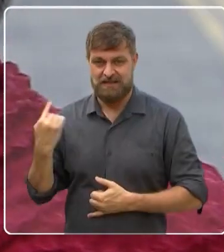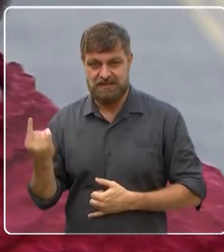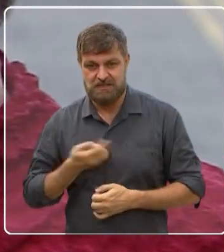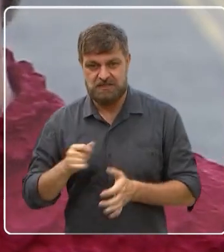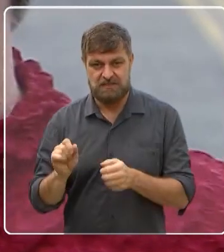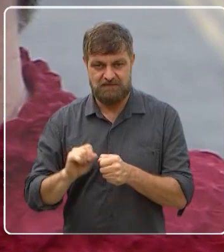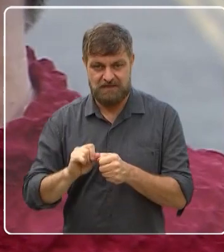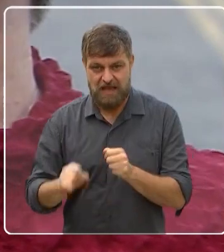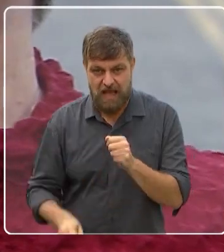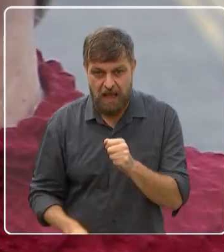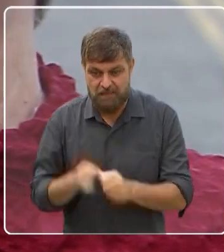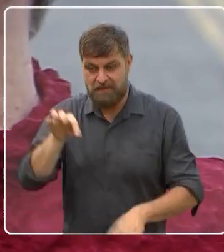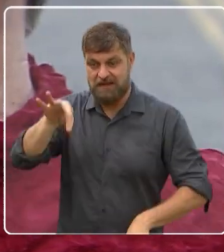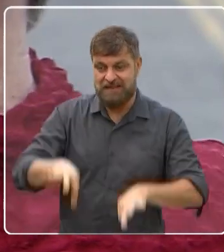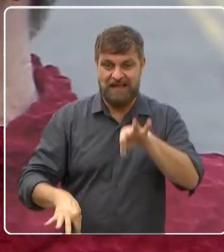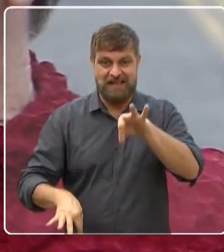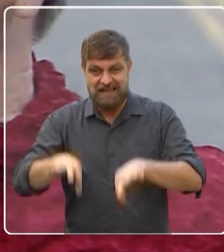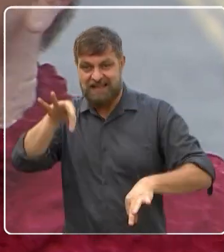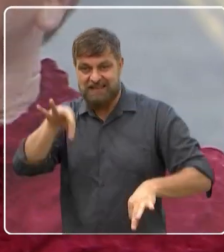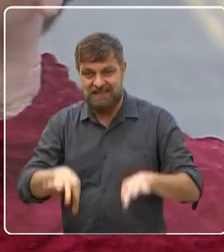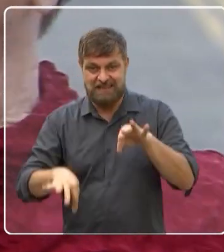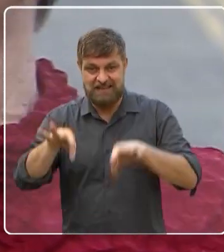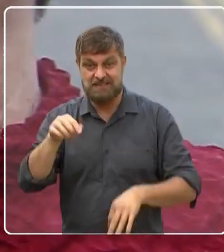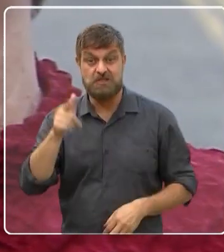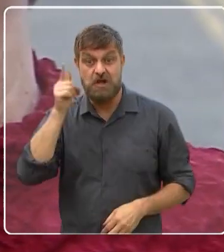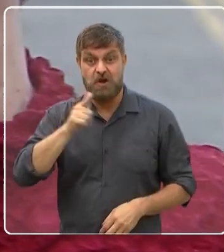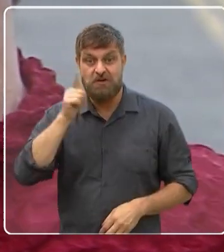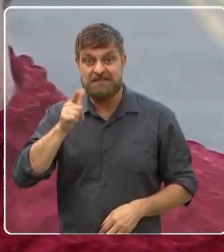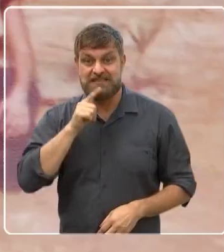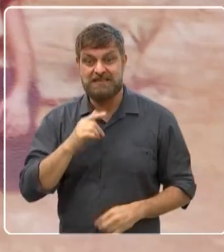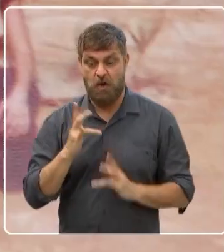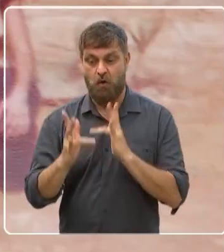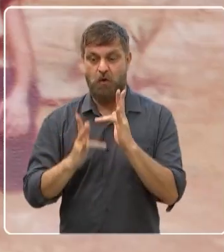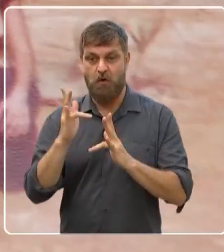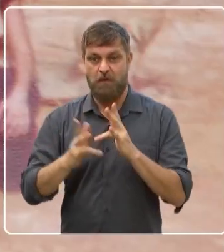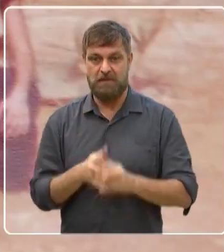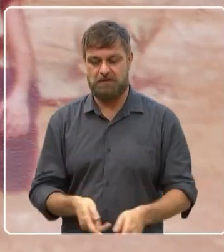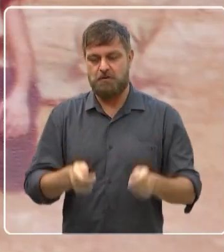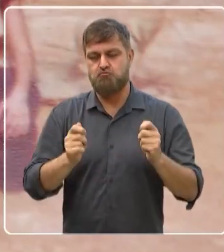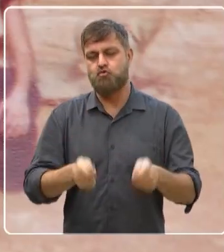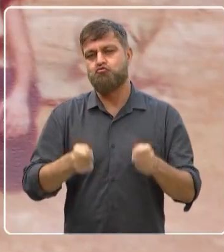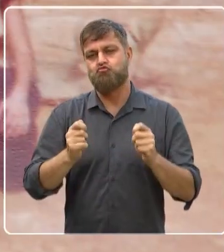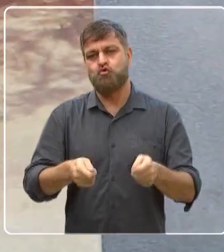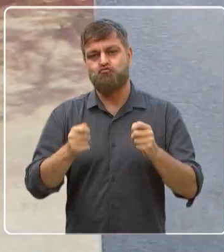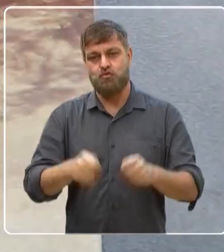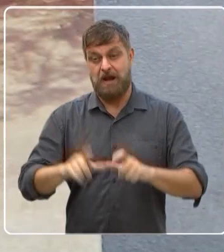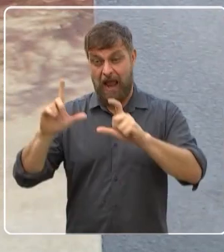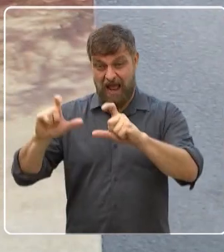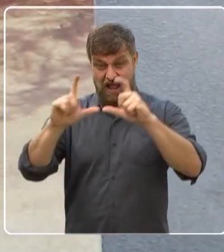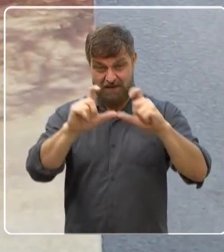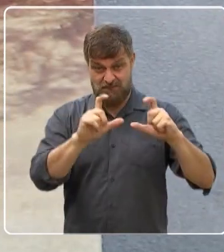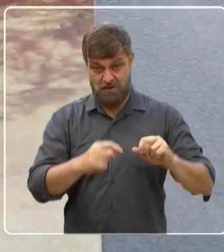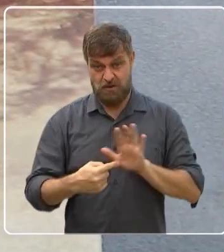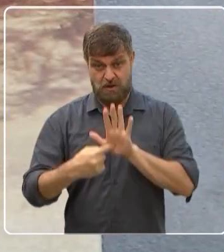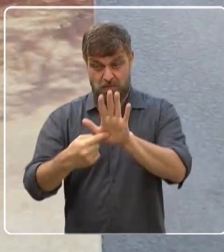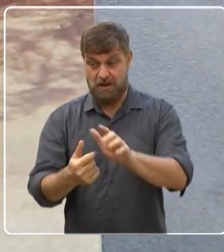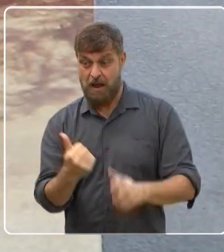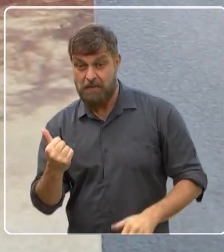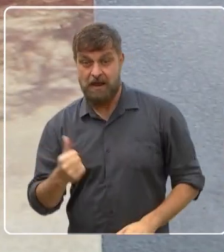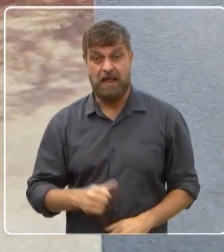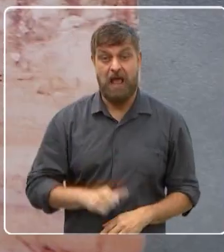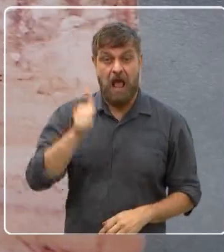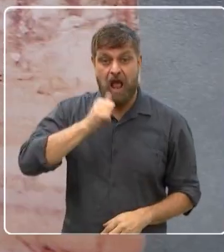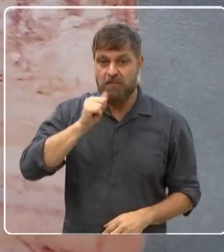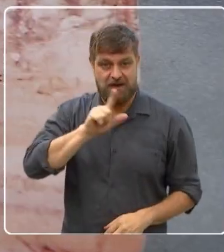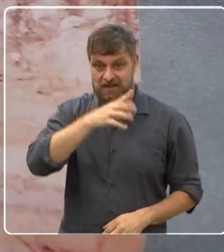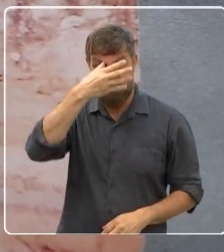a primeira quadrilha aqui, gente arrumou até uma carroça pra levar a noiva. E as fotos servem para que a dona Conceição nunca se esqueça